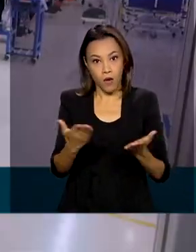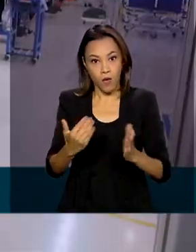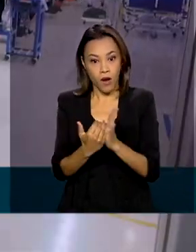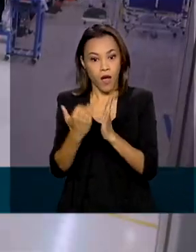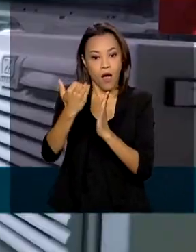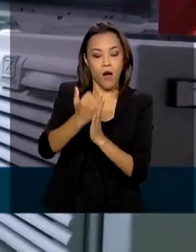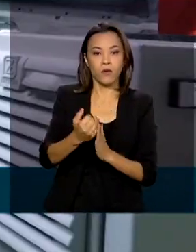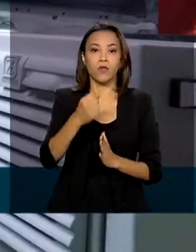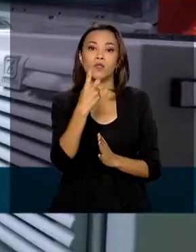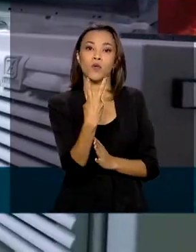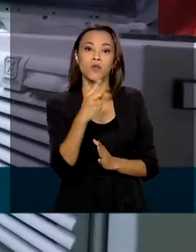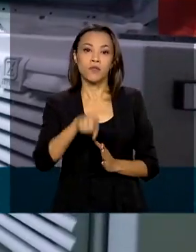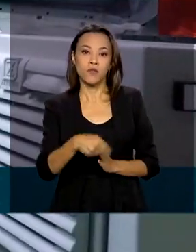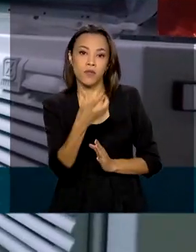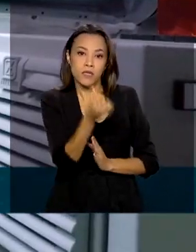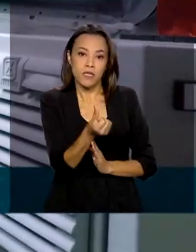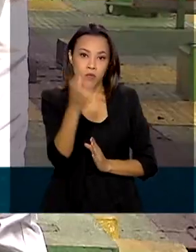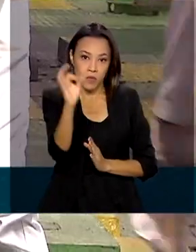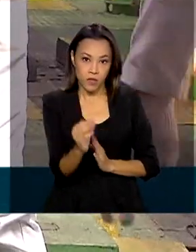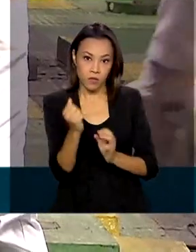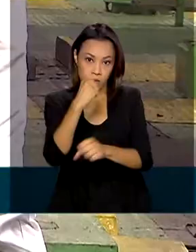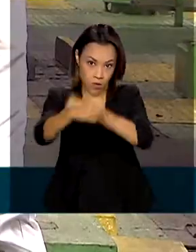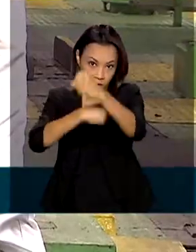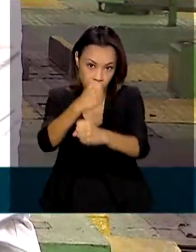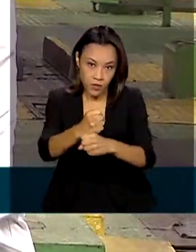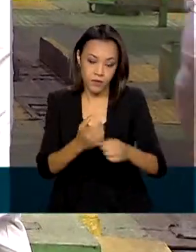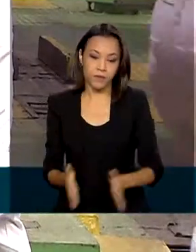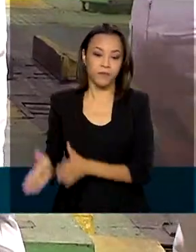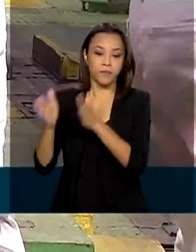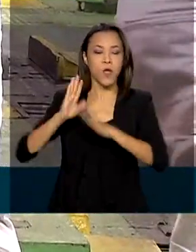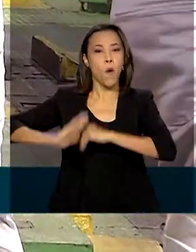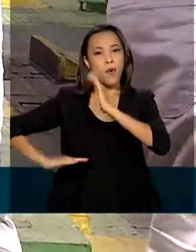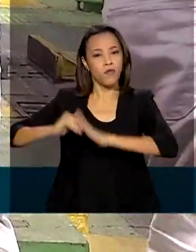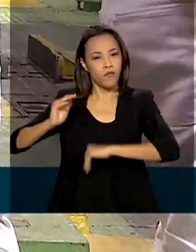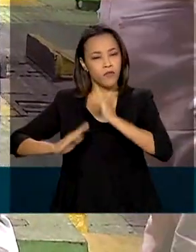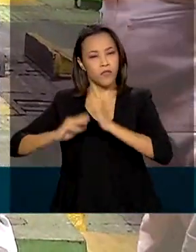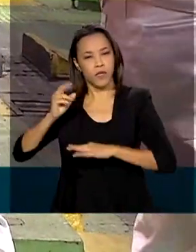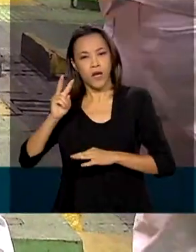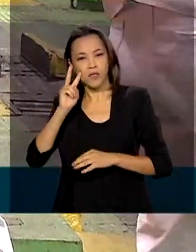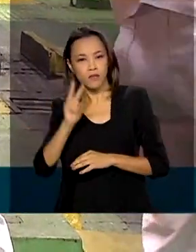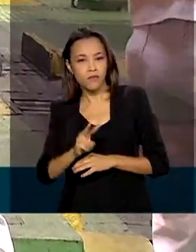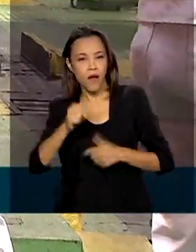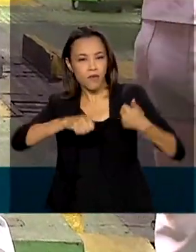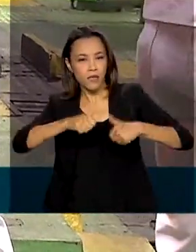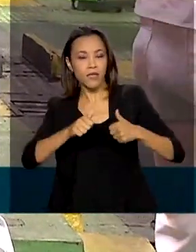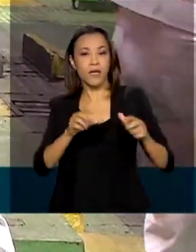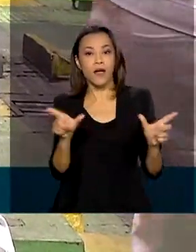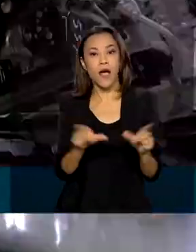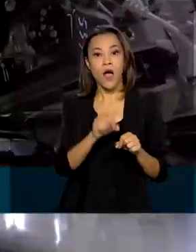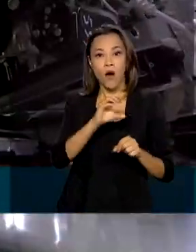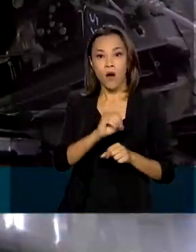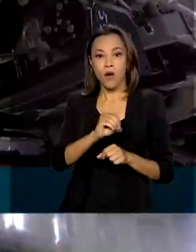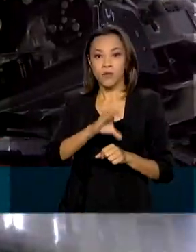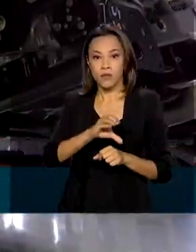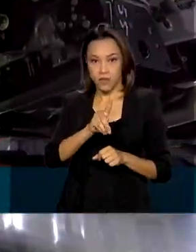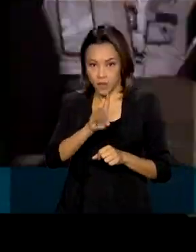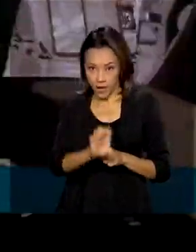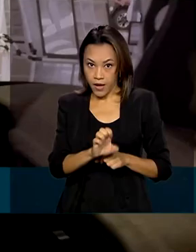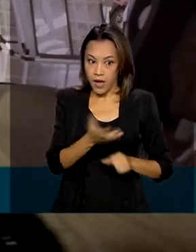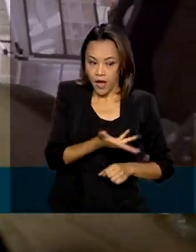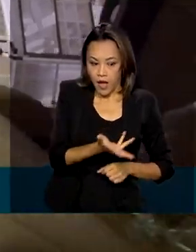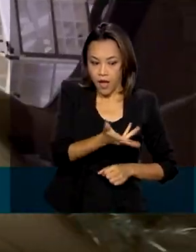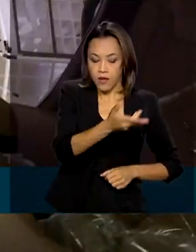,6% para o ano que vem. Para especialistas, a OCDE percebeu que a agilidade do governo